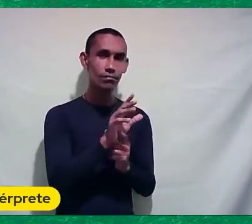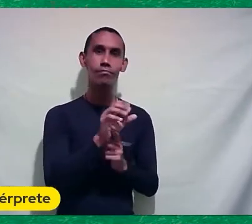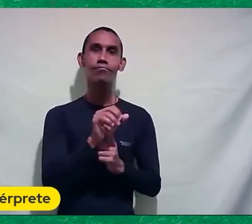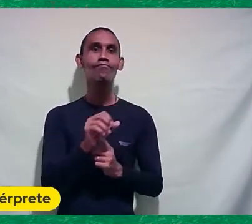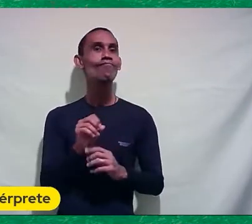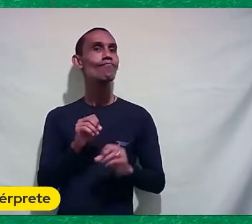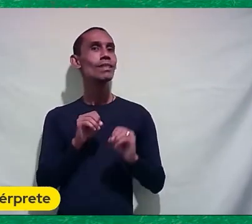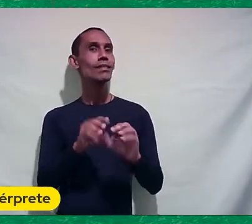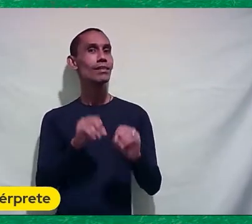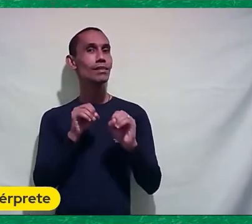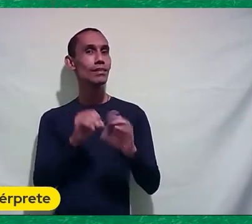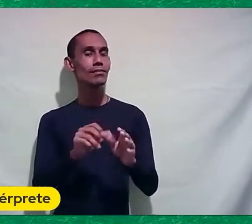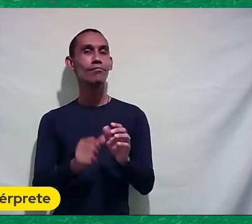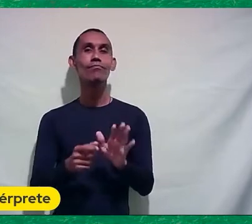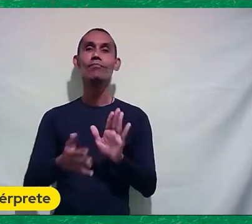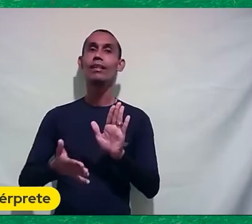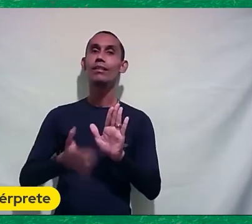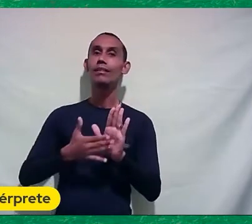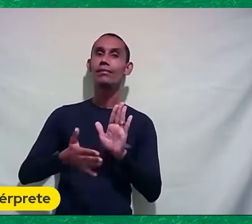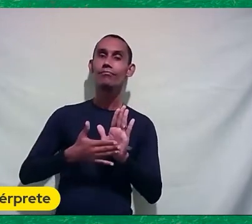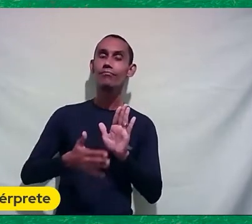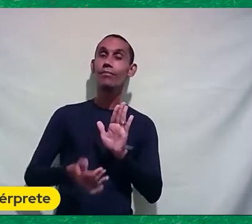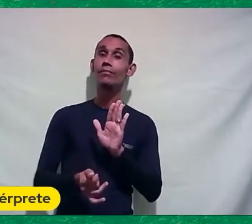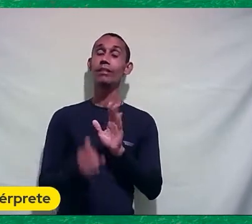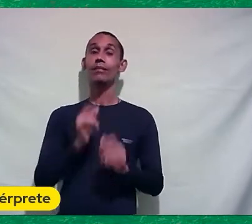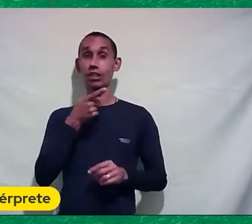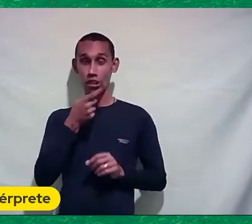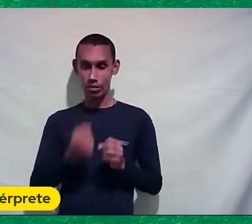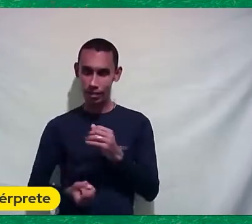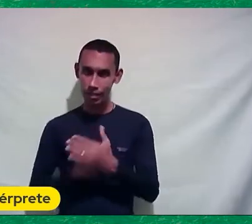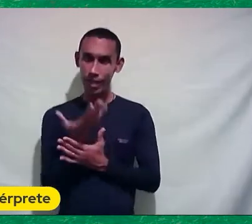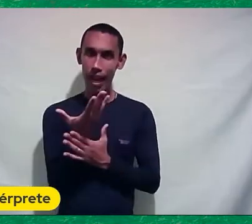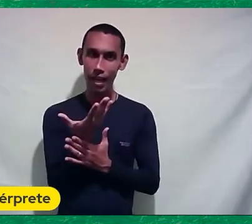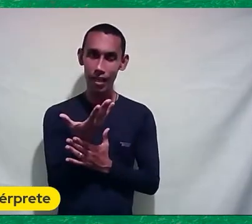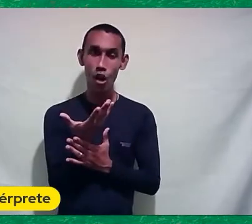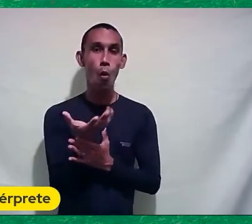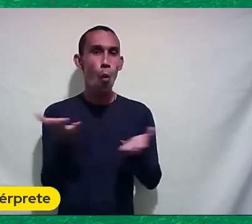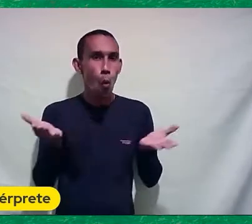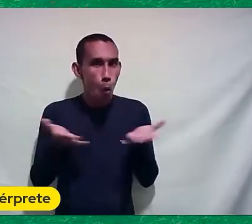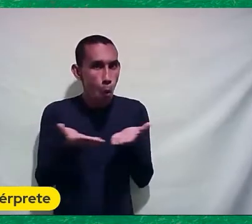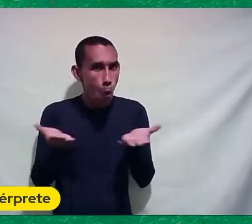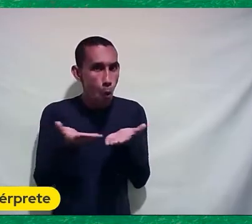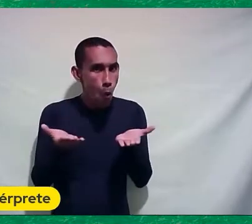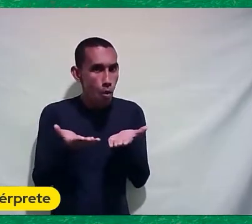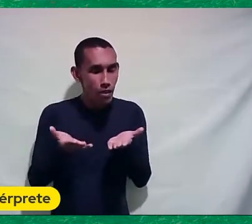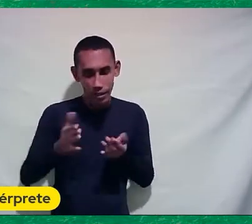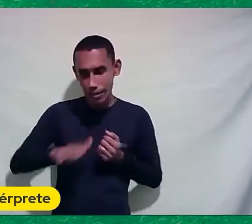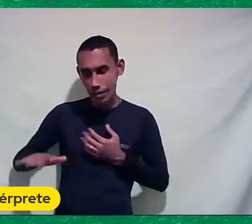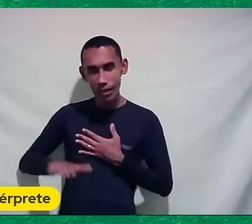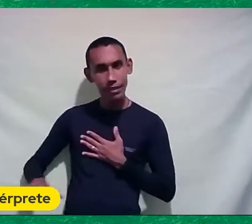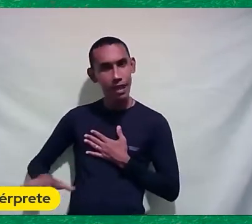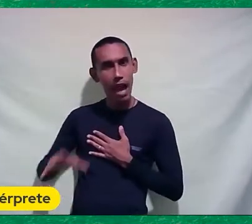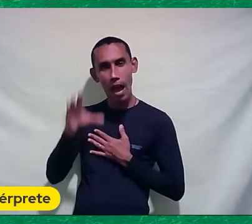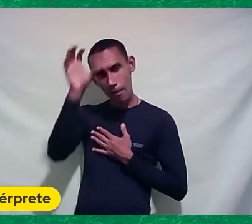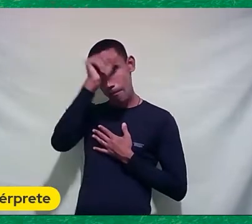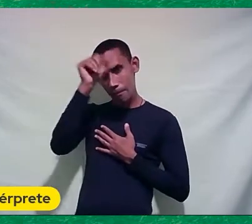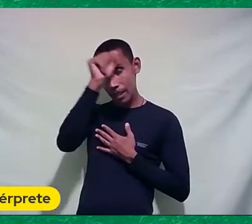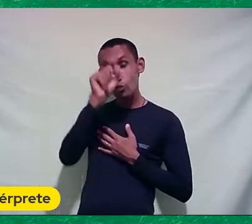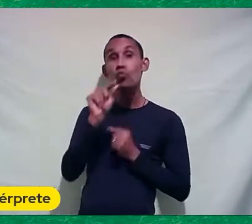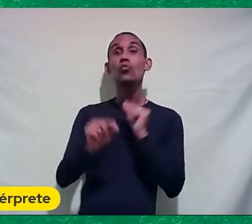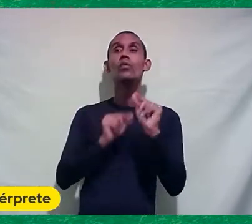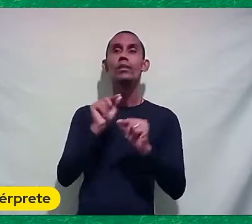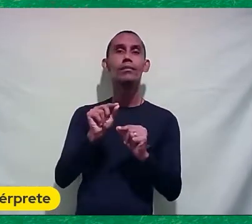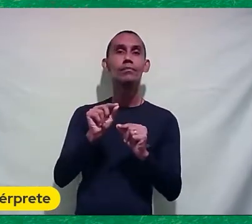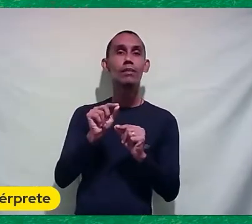destruição Em vez de criação Hoje Os meninos Aprendem Sobretudo A